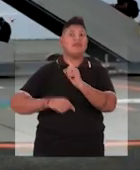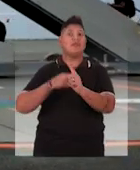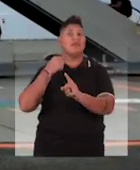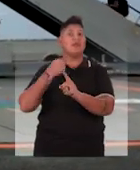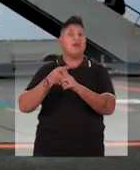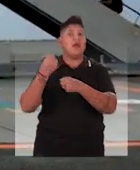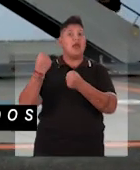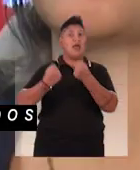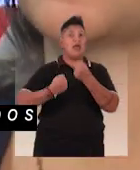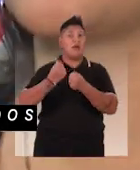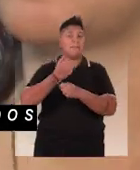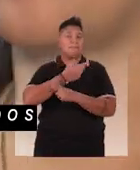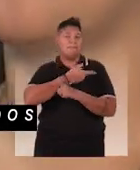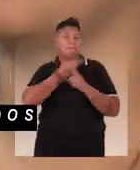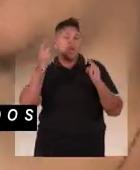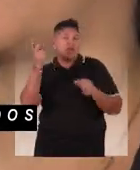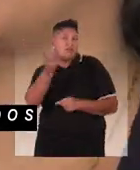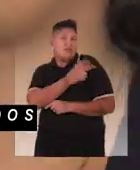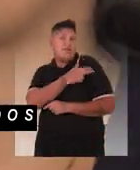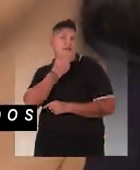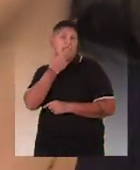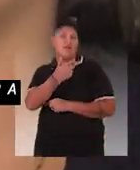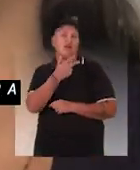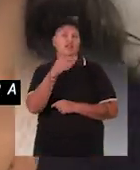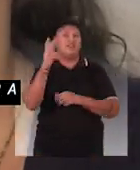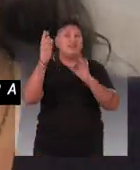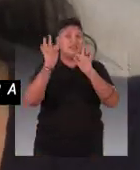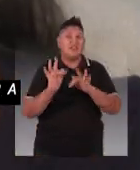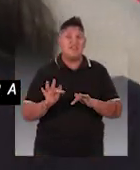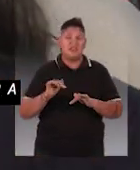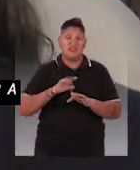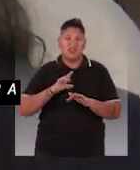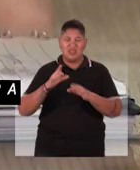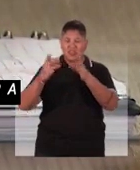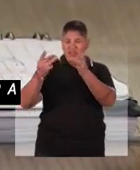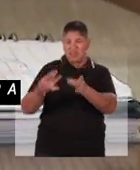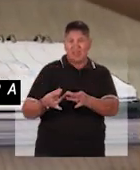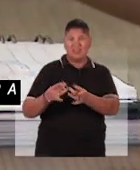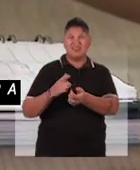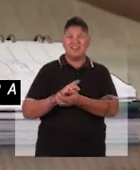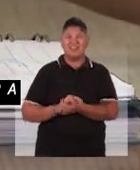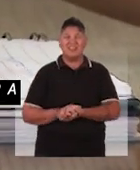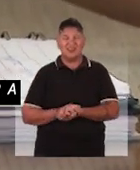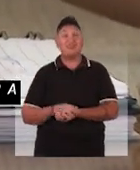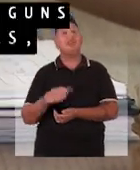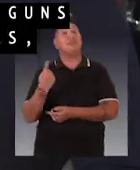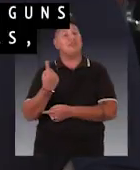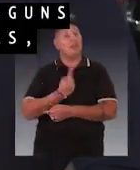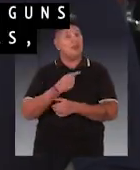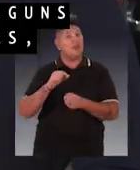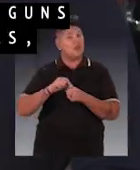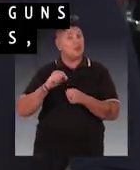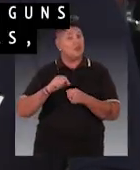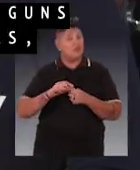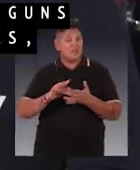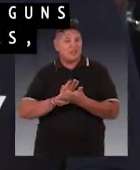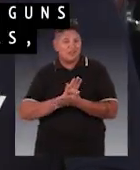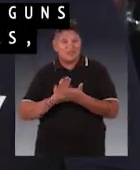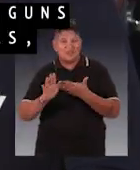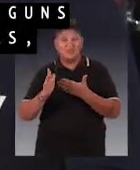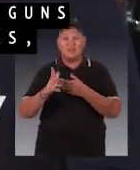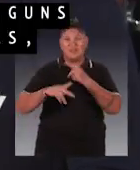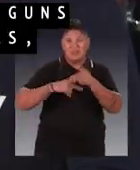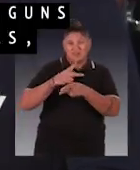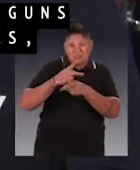e ia até carro. Mas a chefe diz que a felicidade dos colaboradores mora nos detalhes. A gente também faz